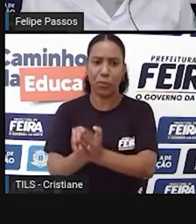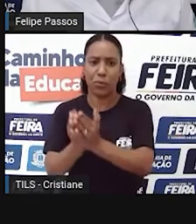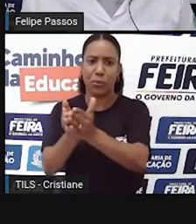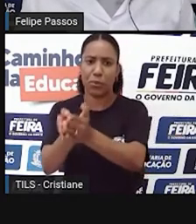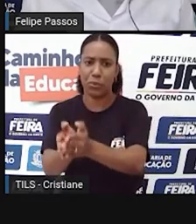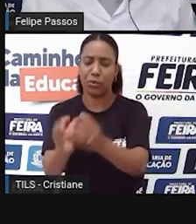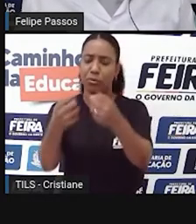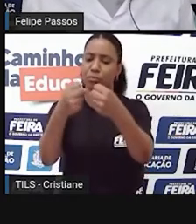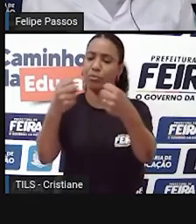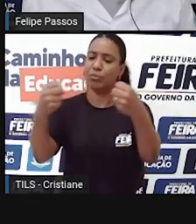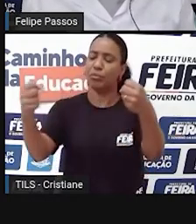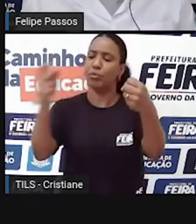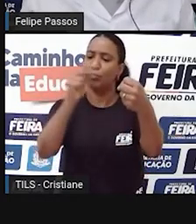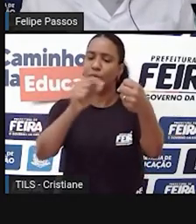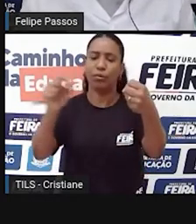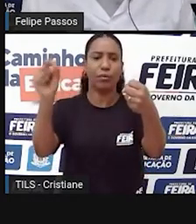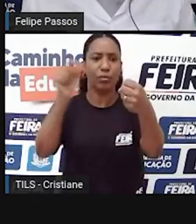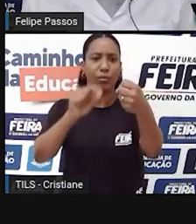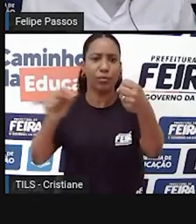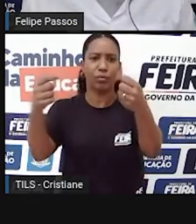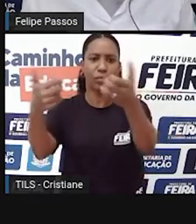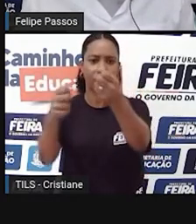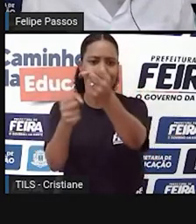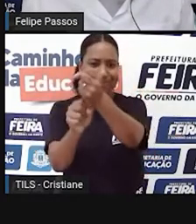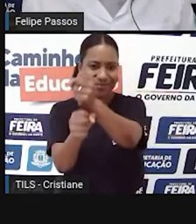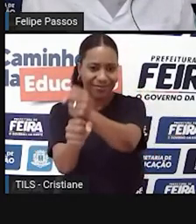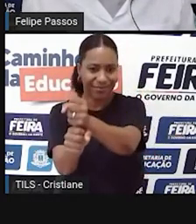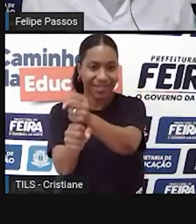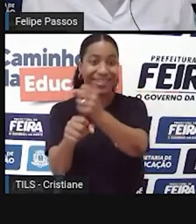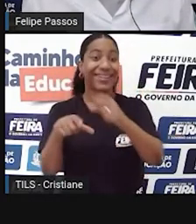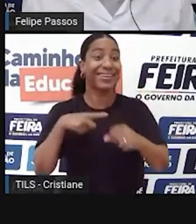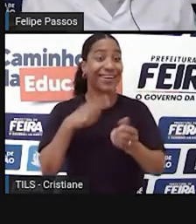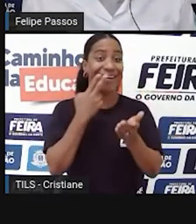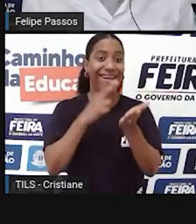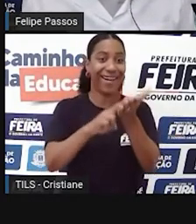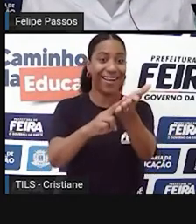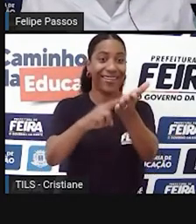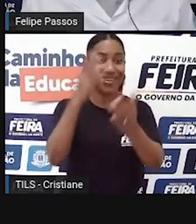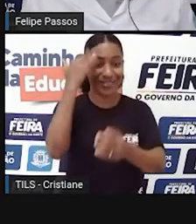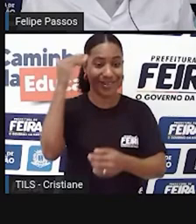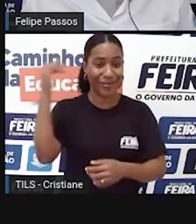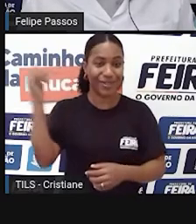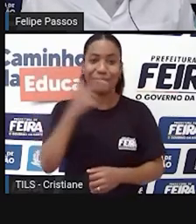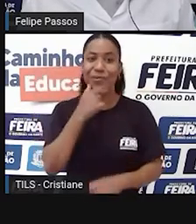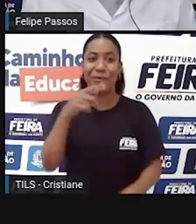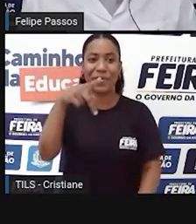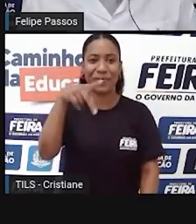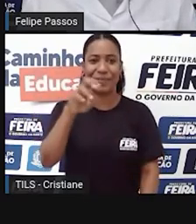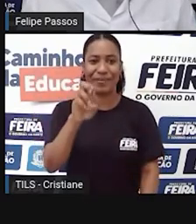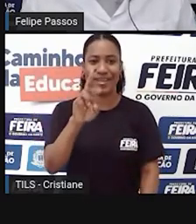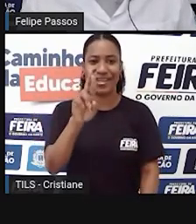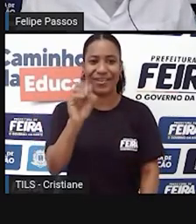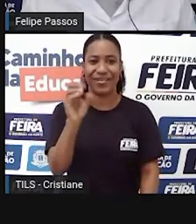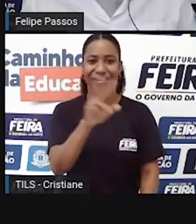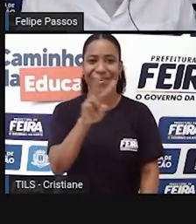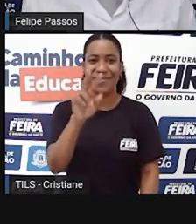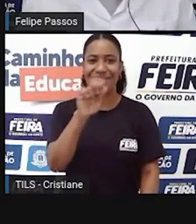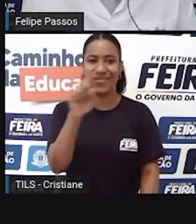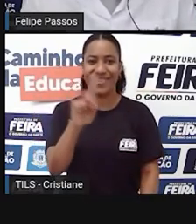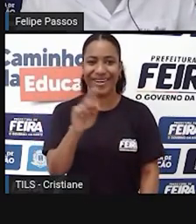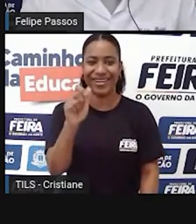inclusive, uma carta muito famosa de um português, Pedro Vaz de Caminha, quando eles chegaram aqui no Brasil. Ele fez uma carta